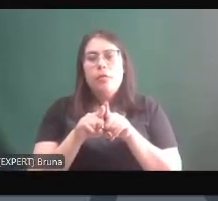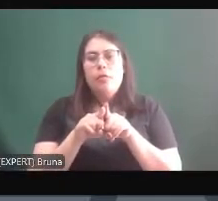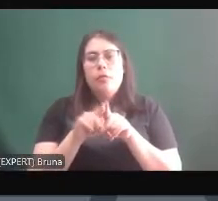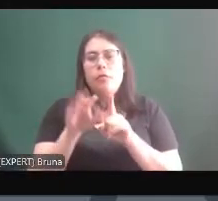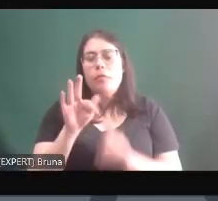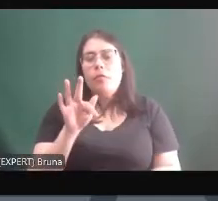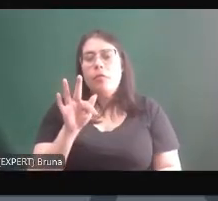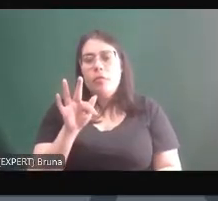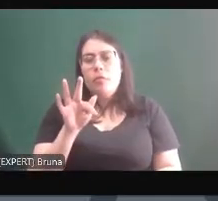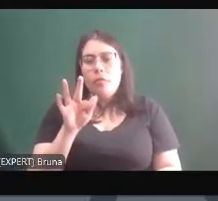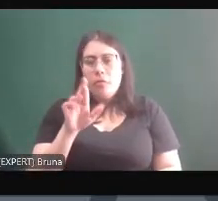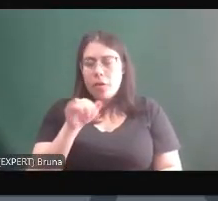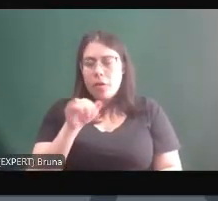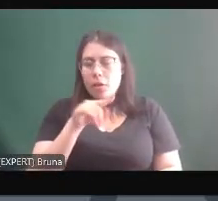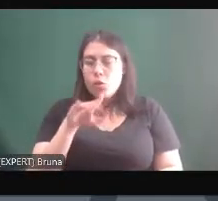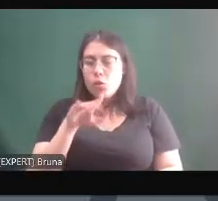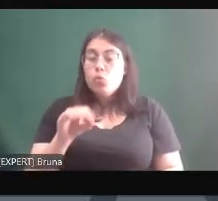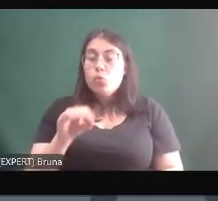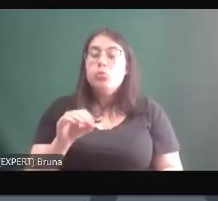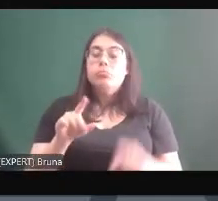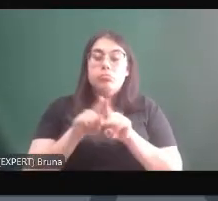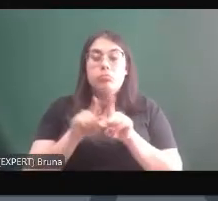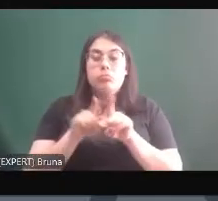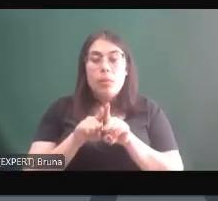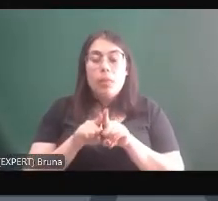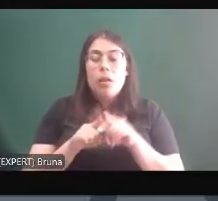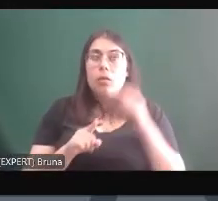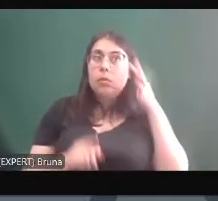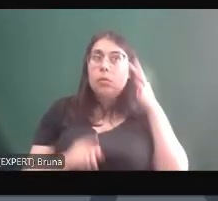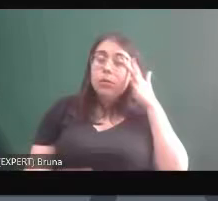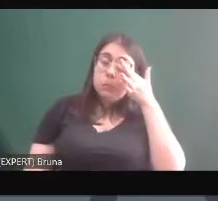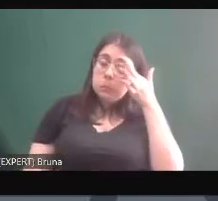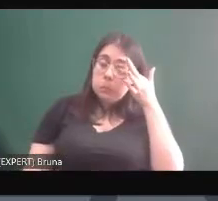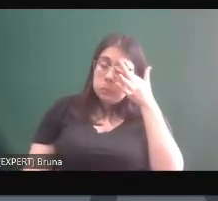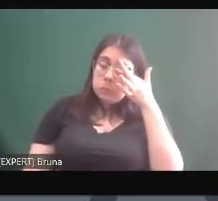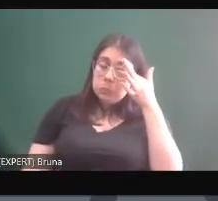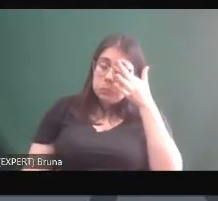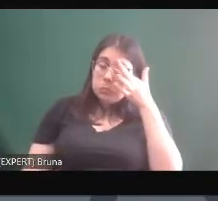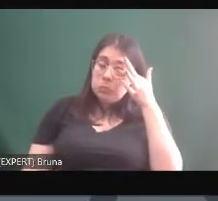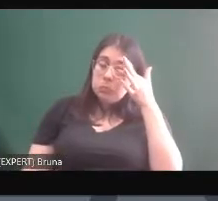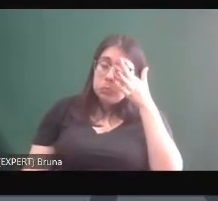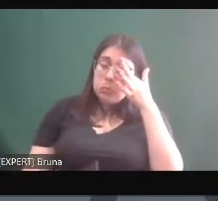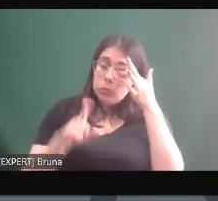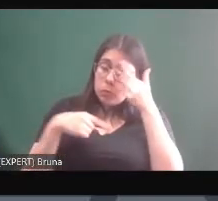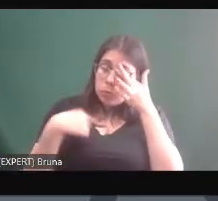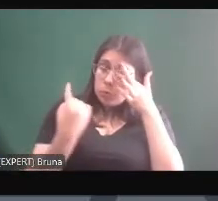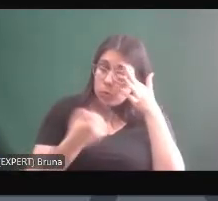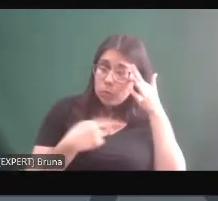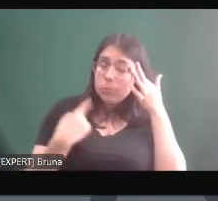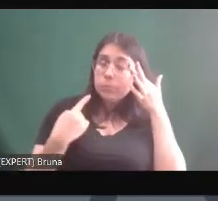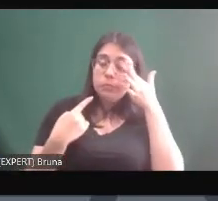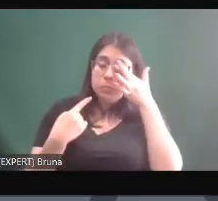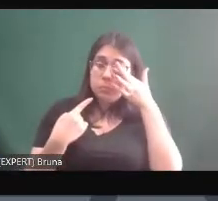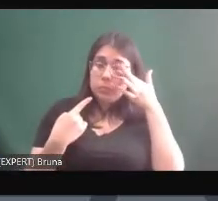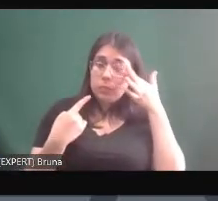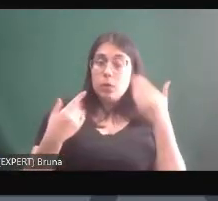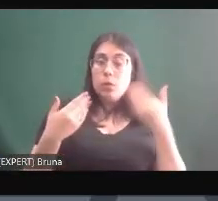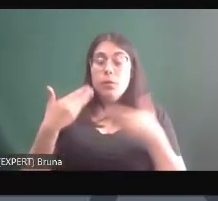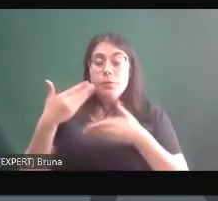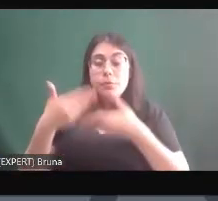debate da segurança pública mas o o fato da gente ter entrado nesse processo de